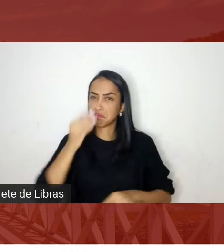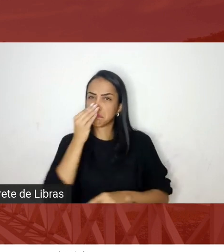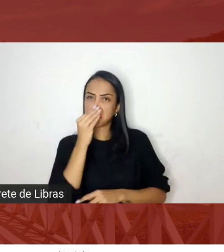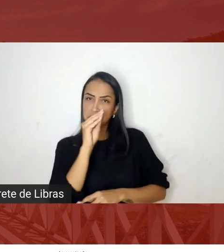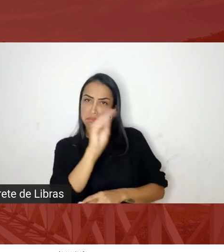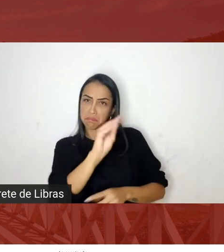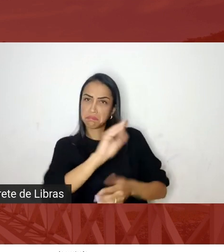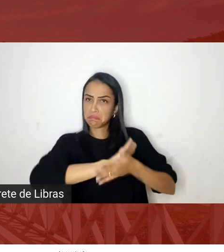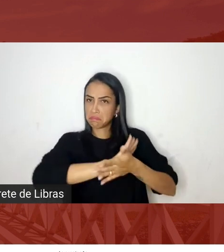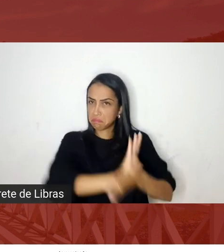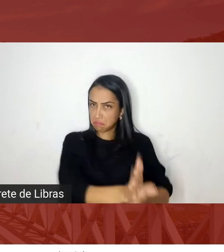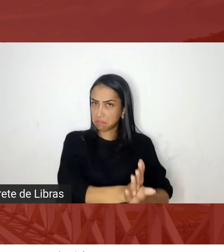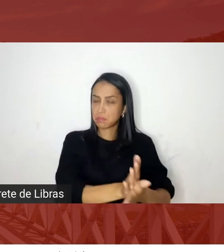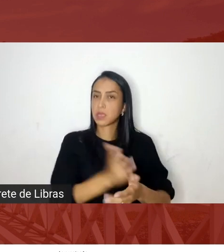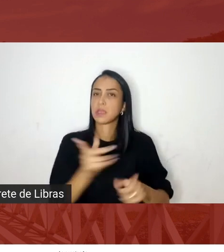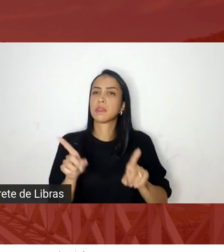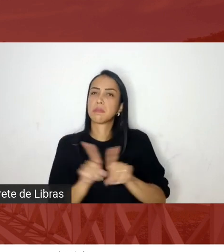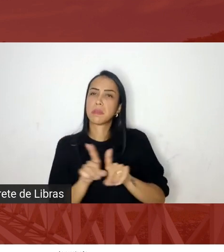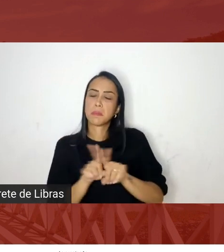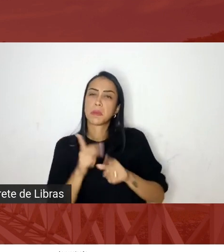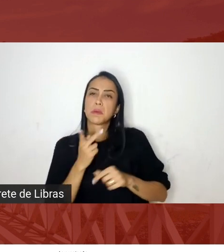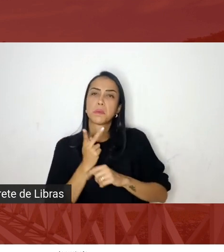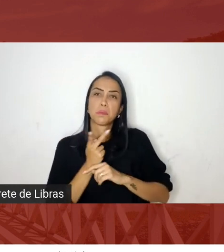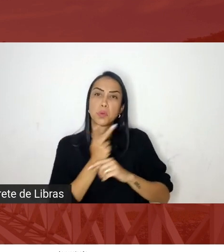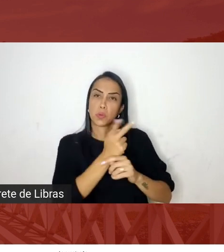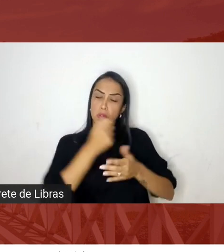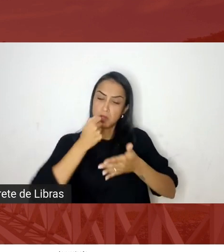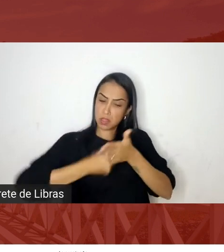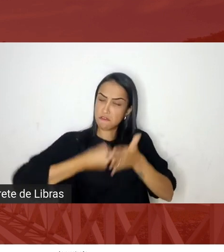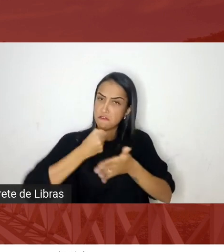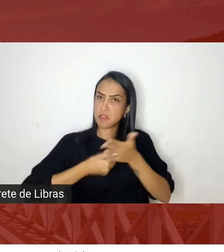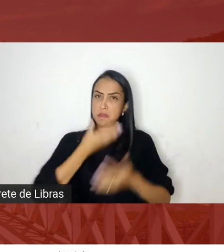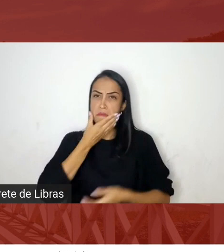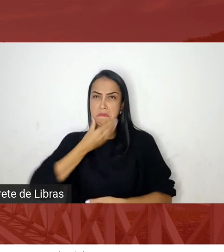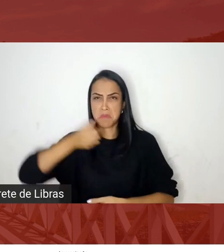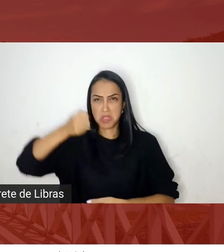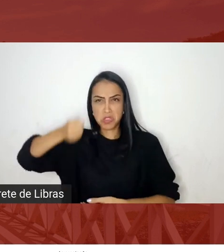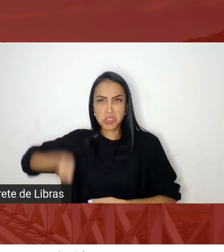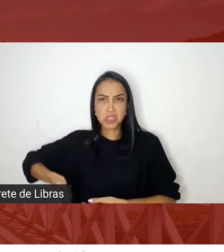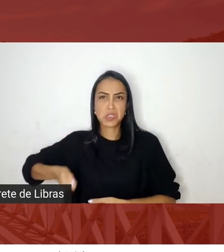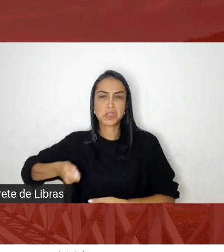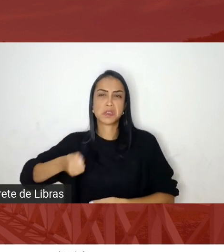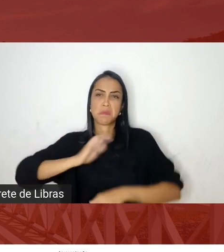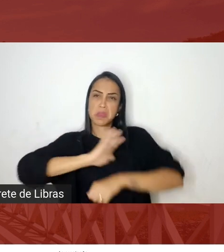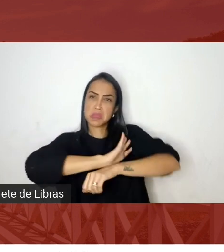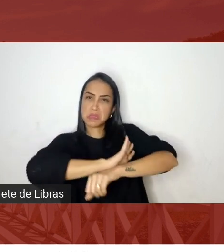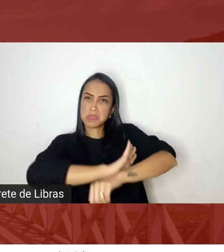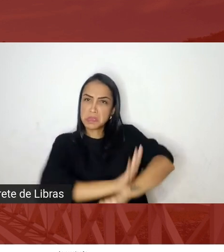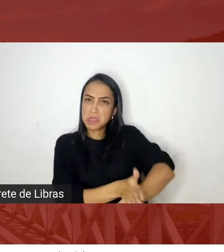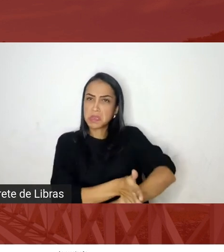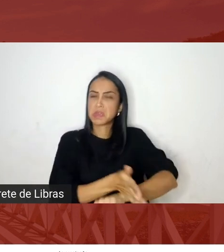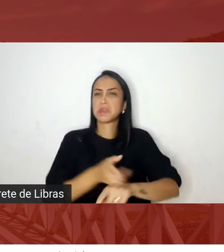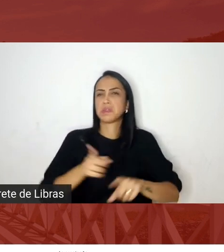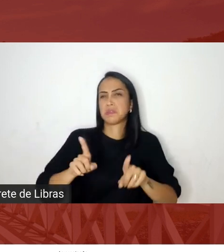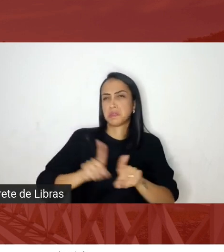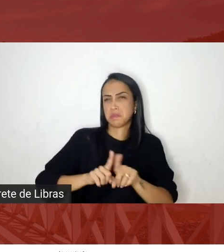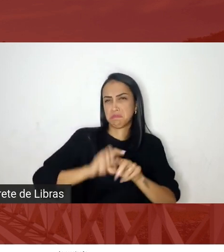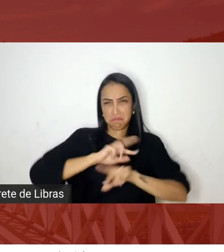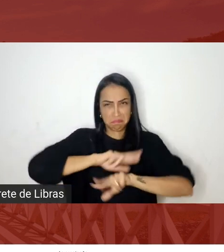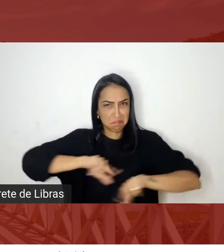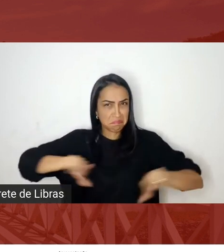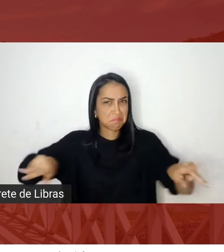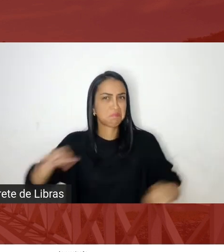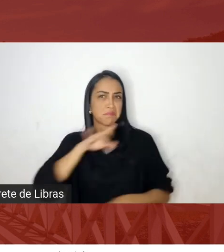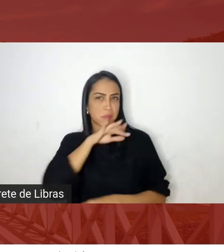procura defender o machismo o racismo a intolerância religiosa às vezes essas pessoas não